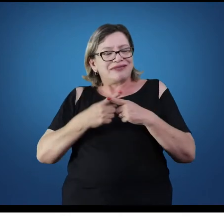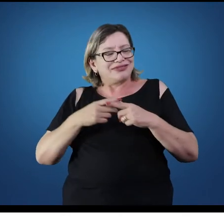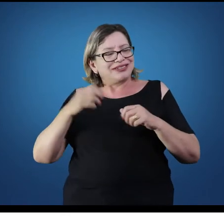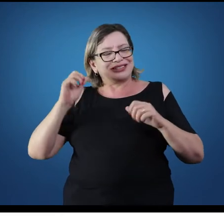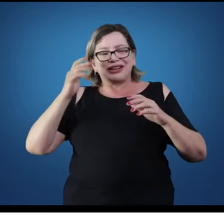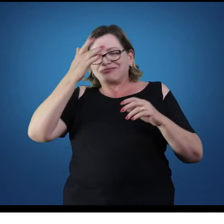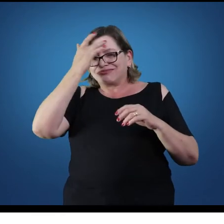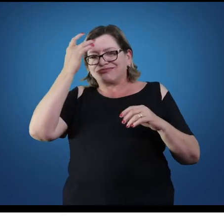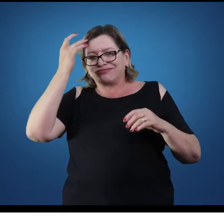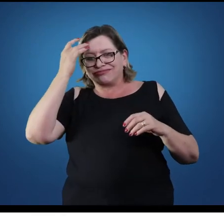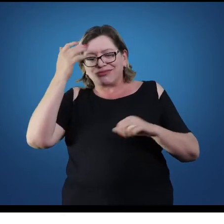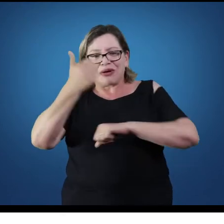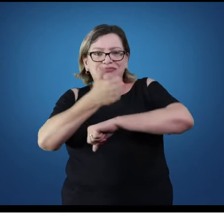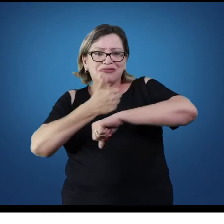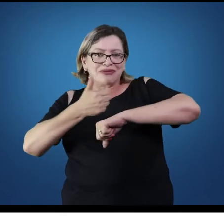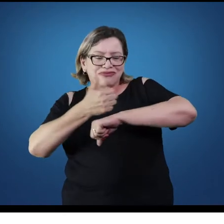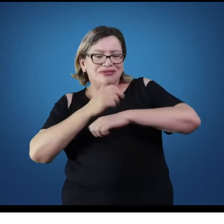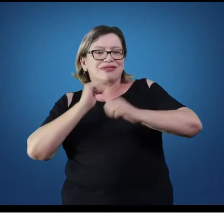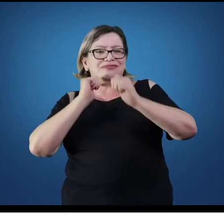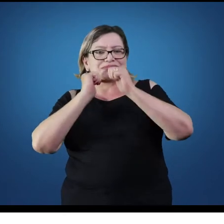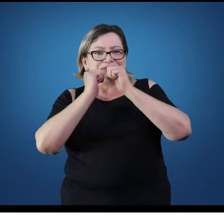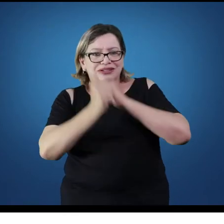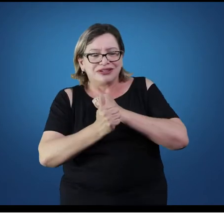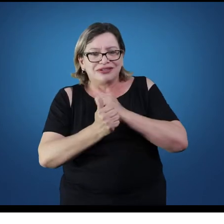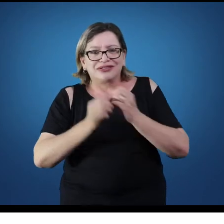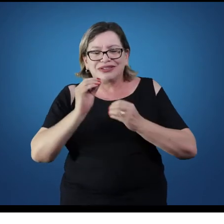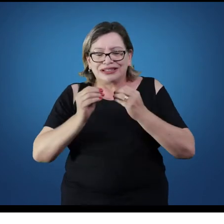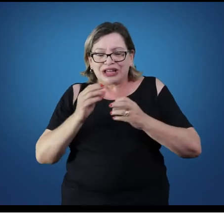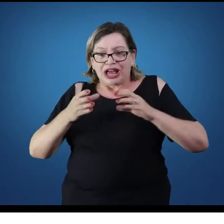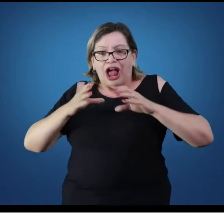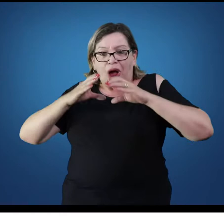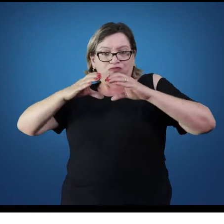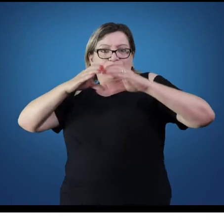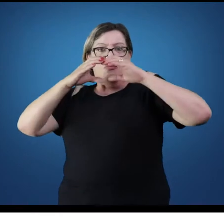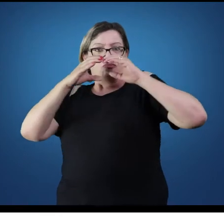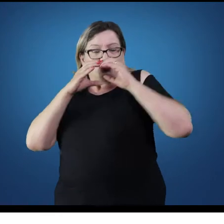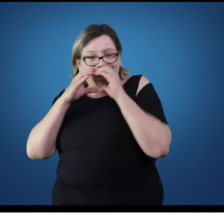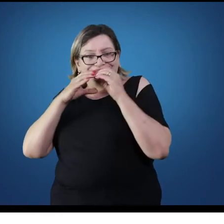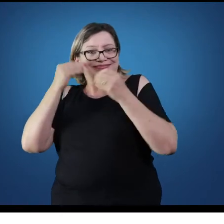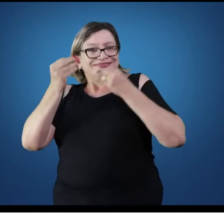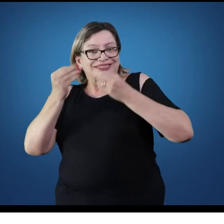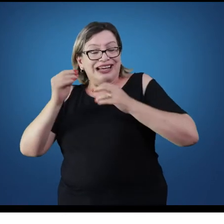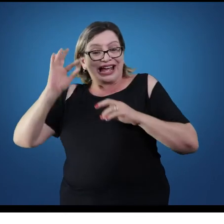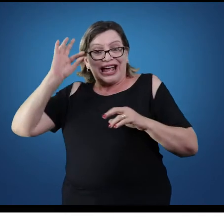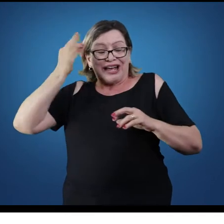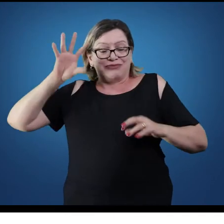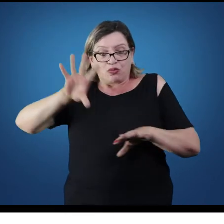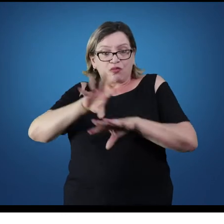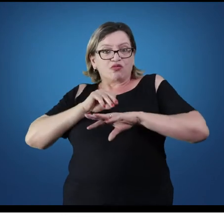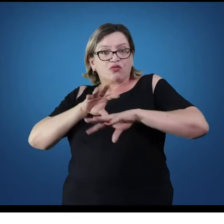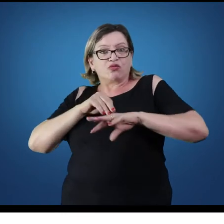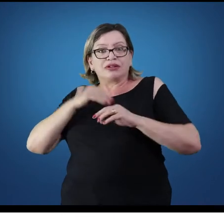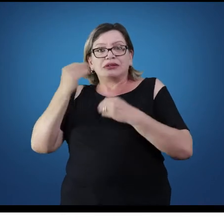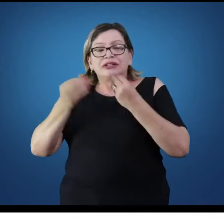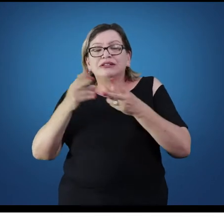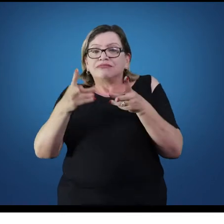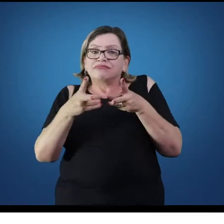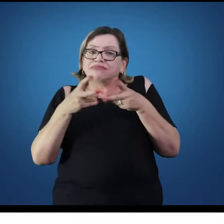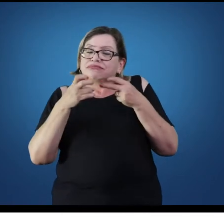necessariamente ele vai comer um sanduíche lá na hora da maratona. Então esse entendimento vai ser importante para a gente ver o aspecto, por exemplo,